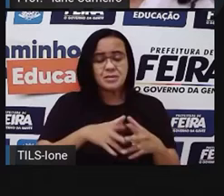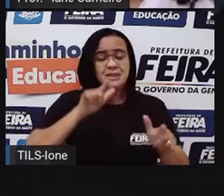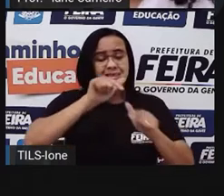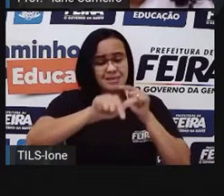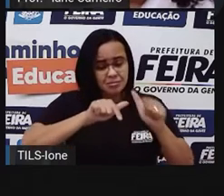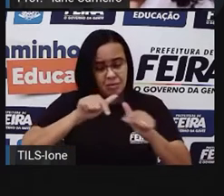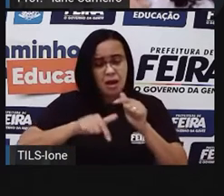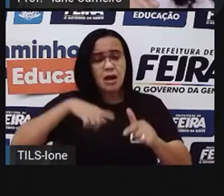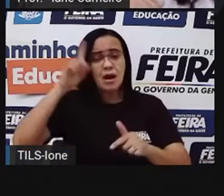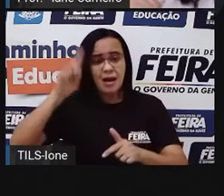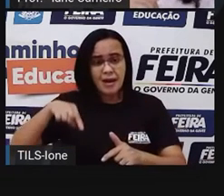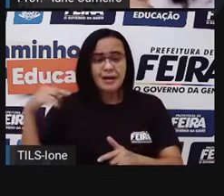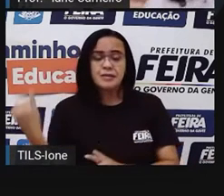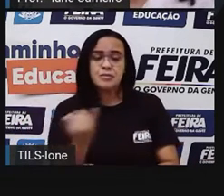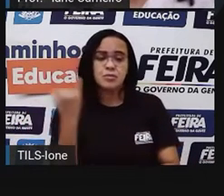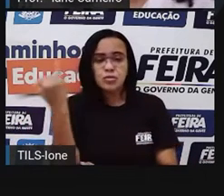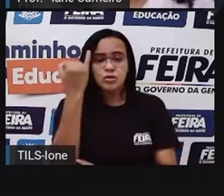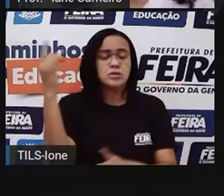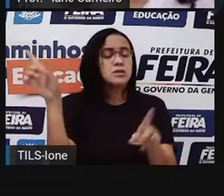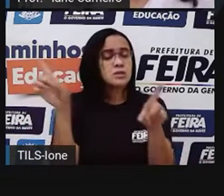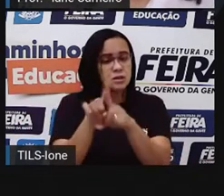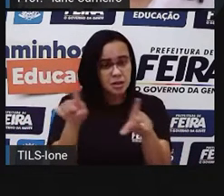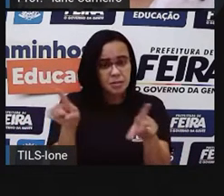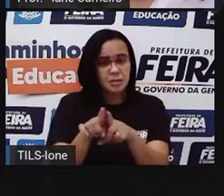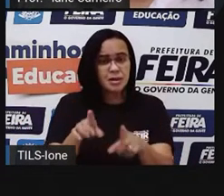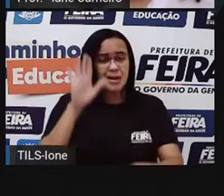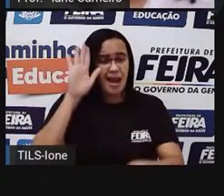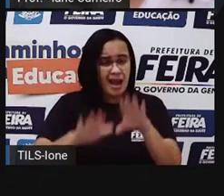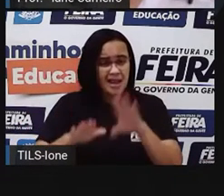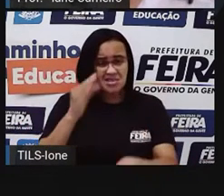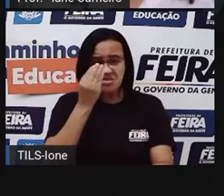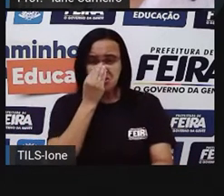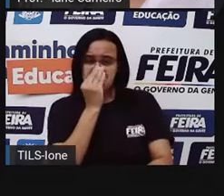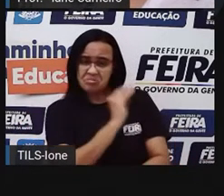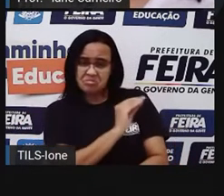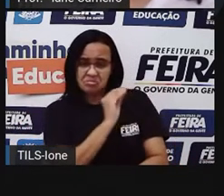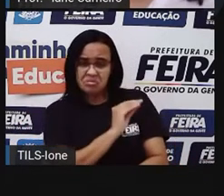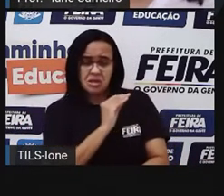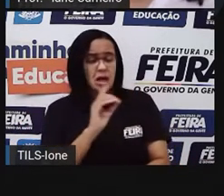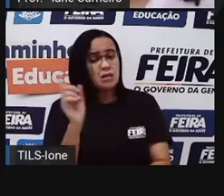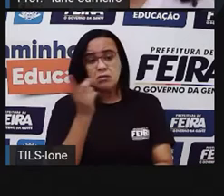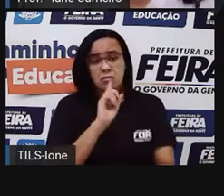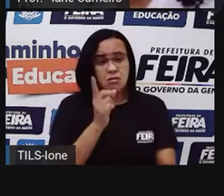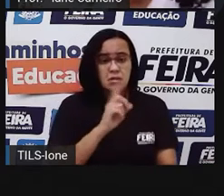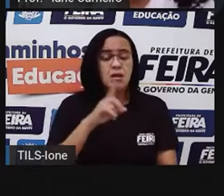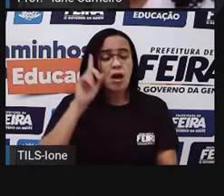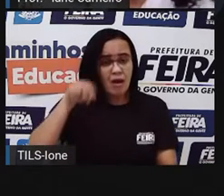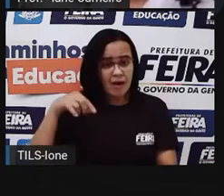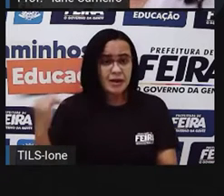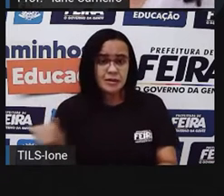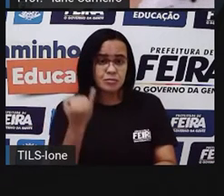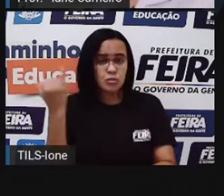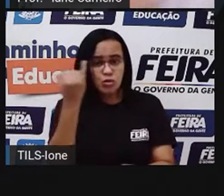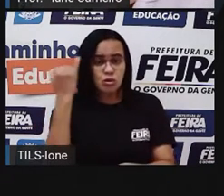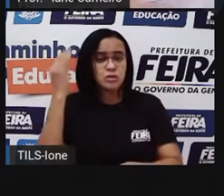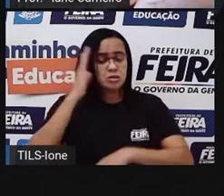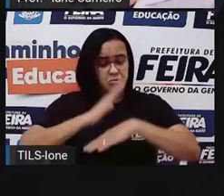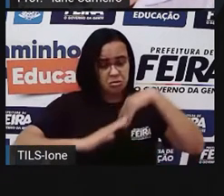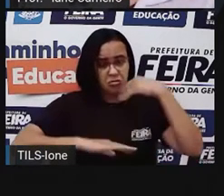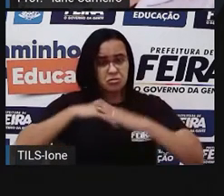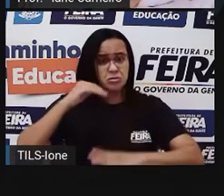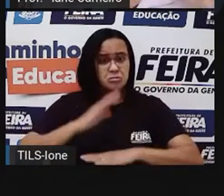o quanto que é importante. Às vezes a gente não dá, né? A gente não pensa o quanto que é importante esse profissional para